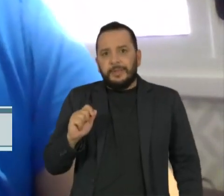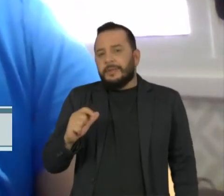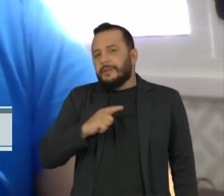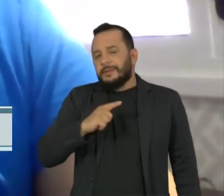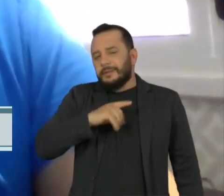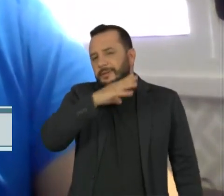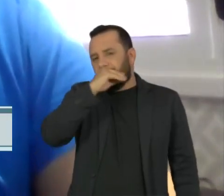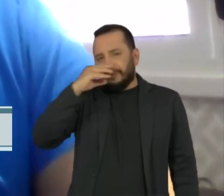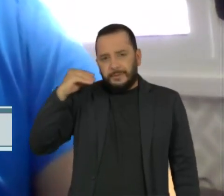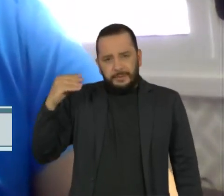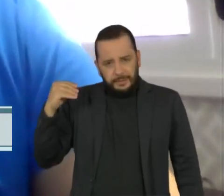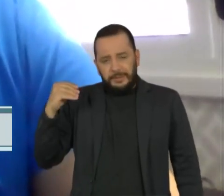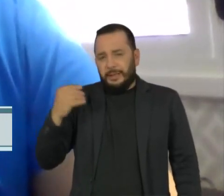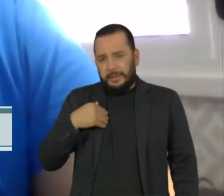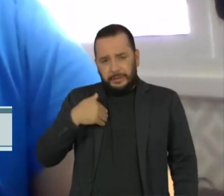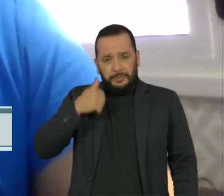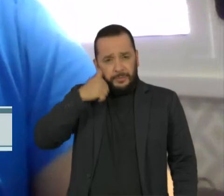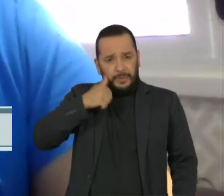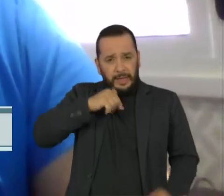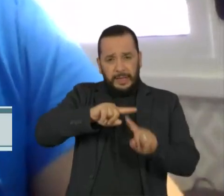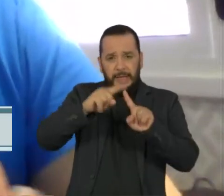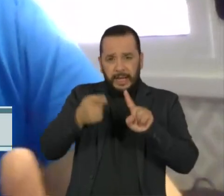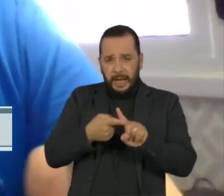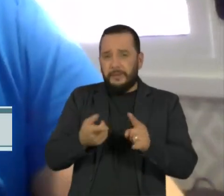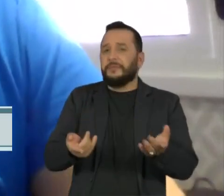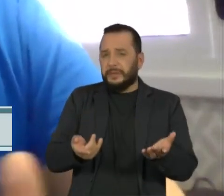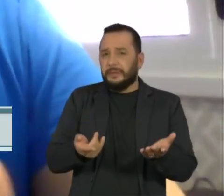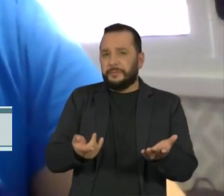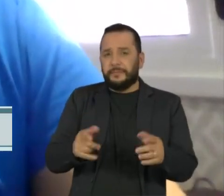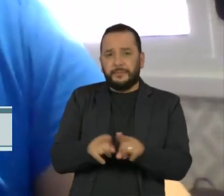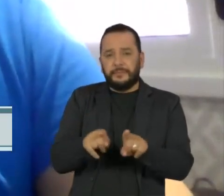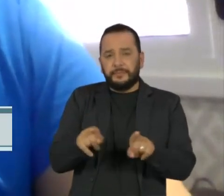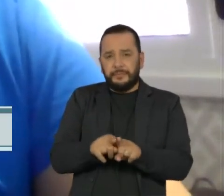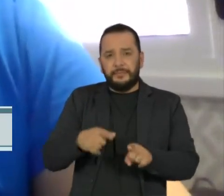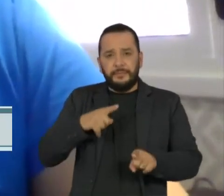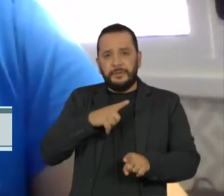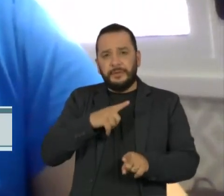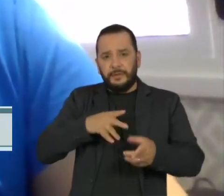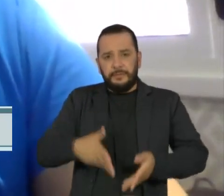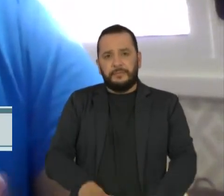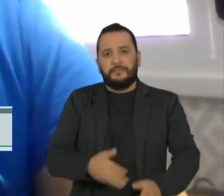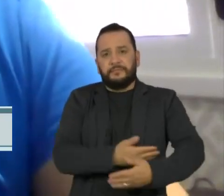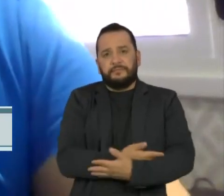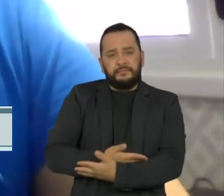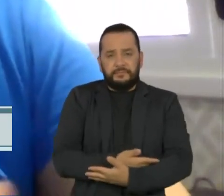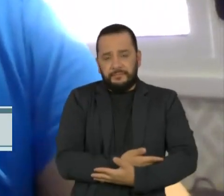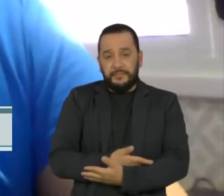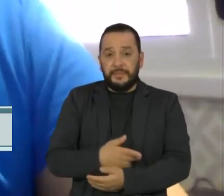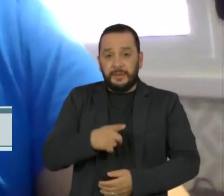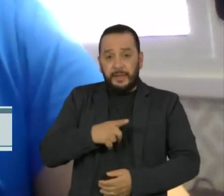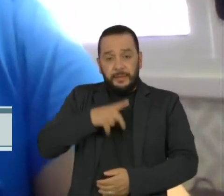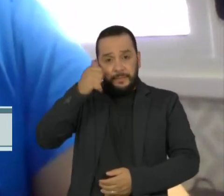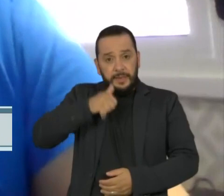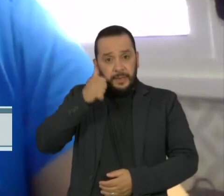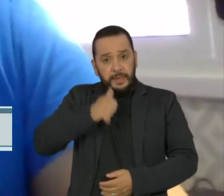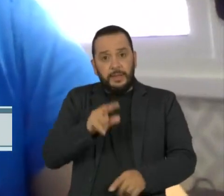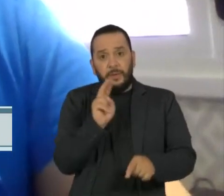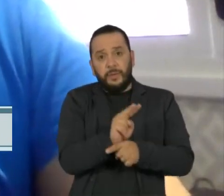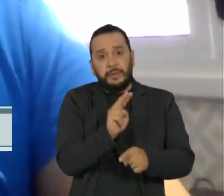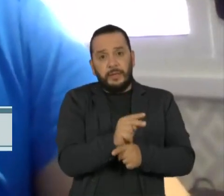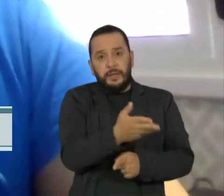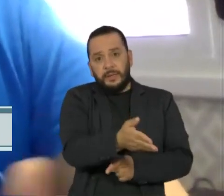adolescentes grávidas e mães de família. Então, você tem duas fragilidades, Você tem uma menina cuidando de outra